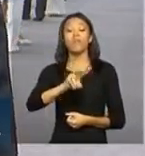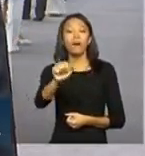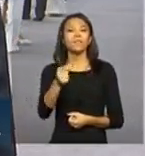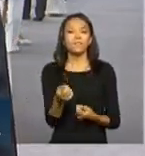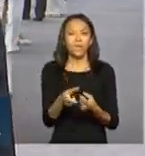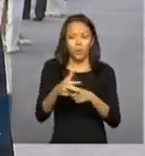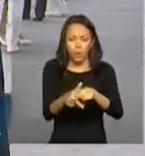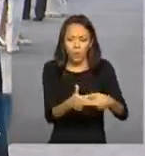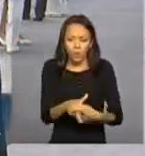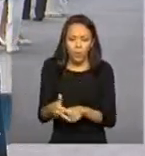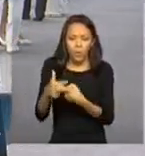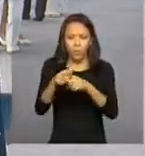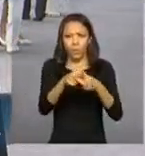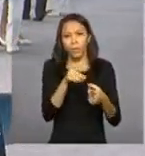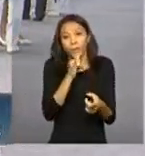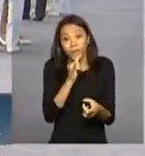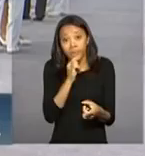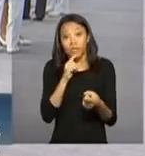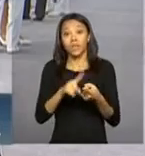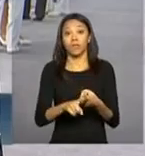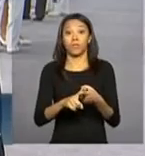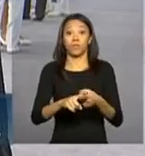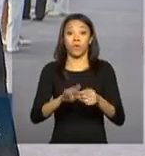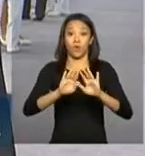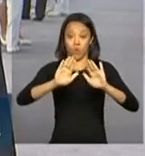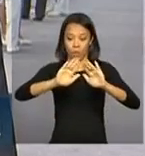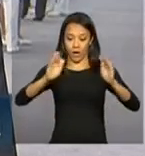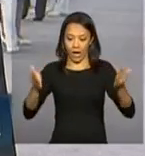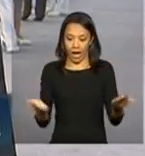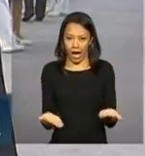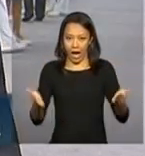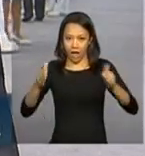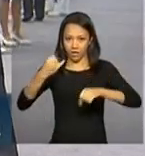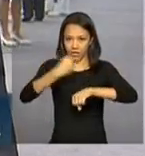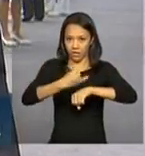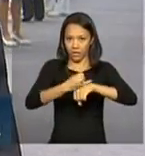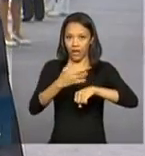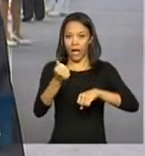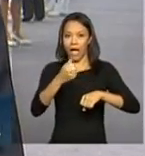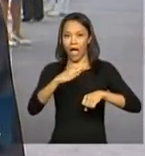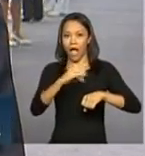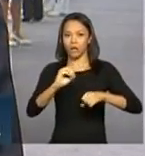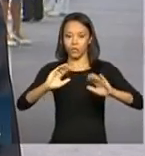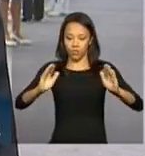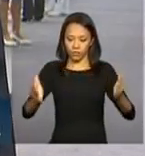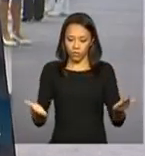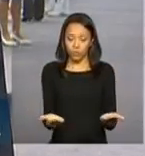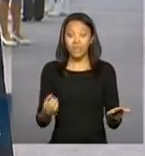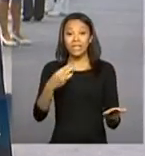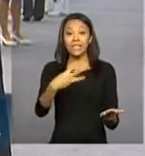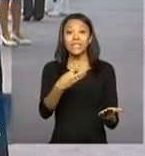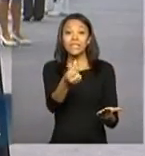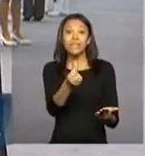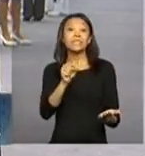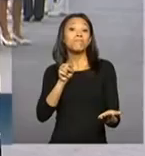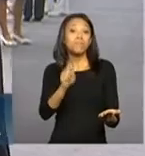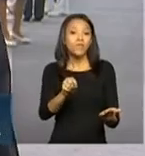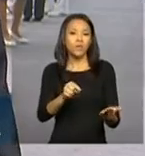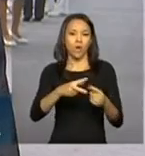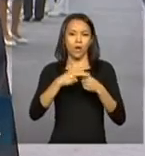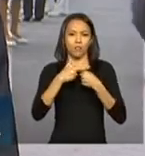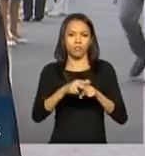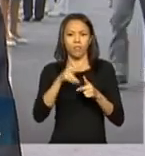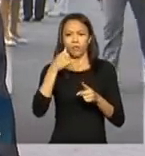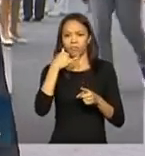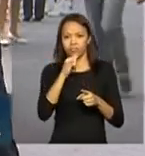em montagem, como por exemplo, o casco que é feito de aço e os 36 mil componentes entre motores